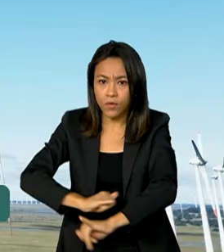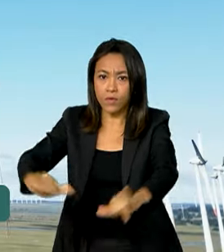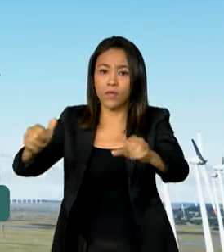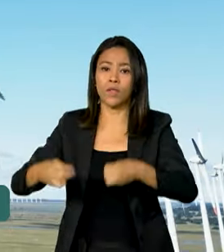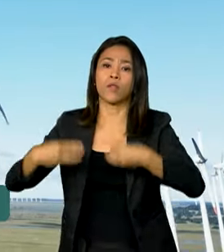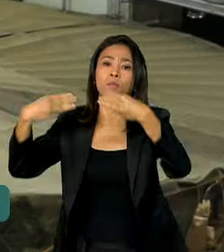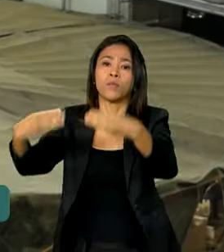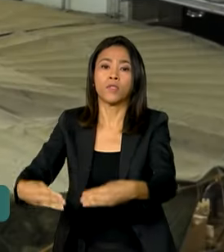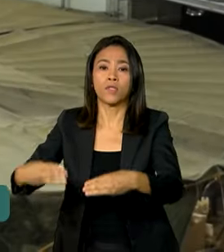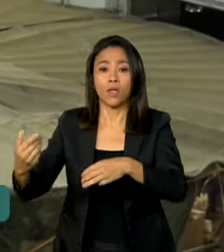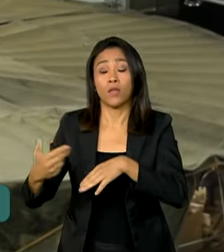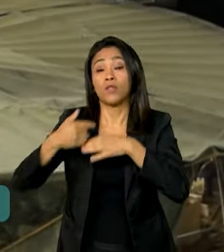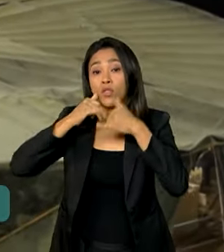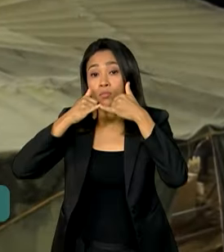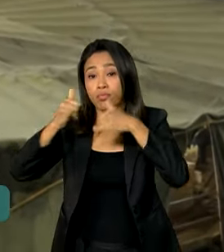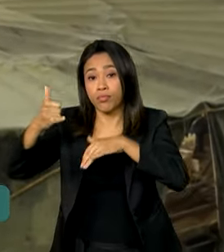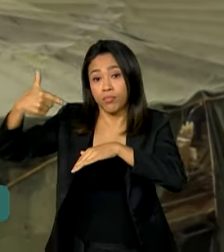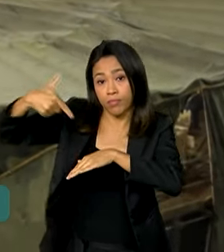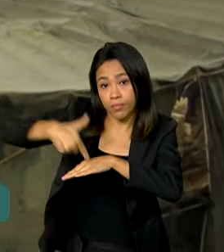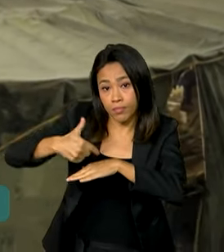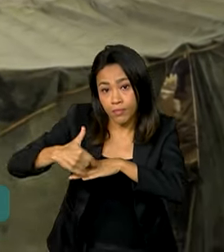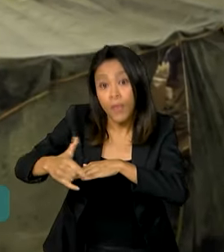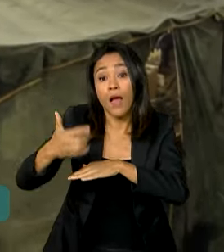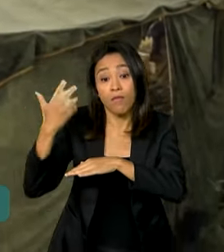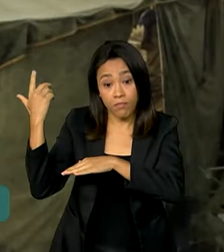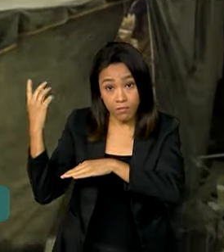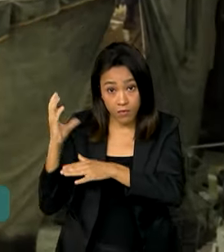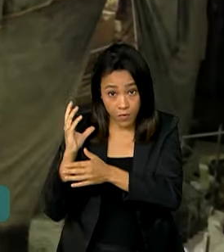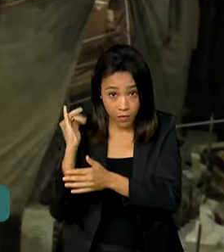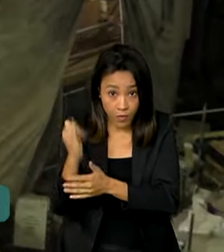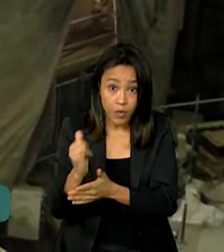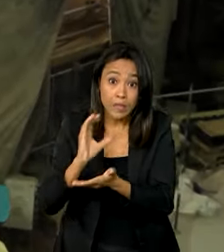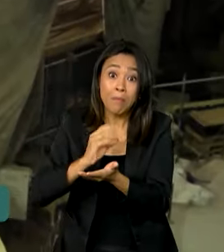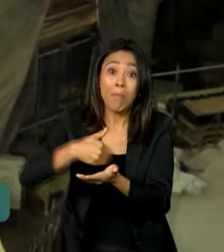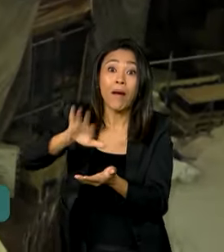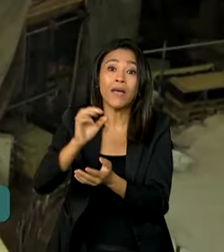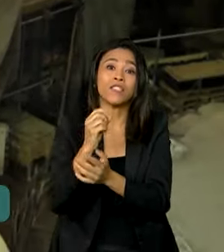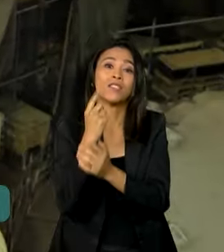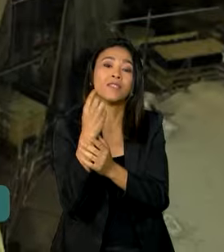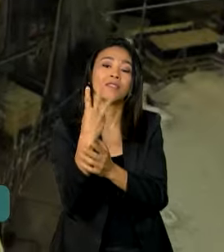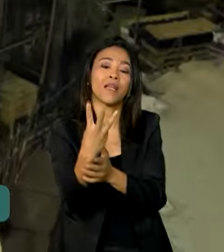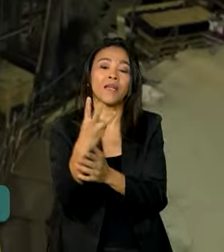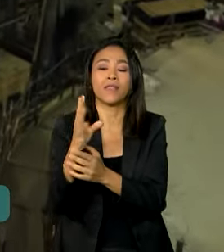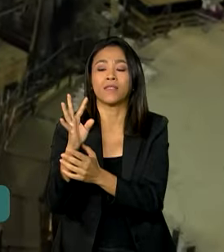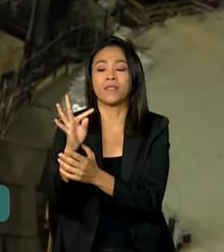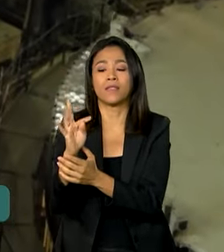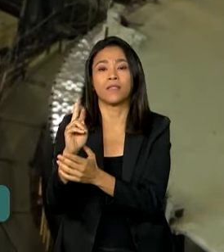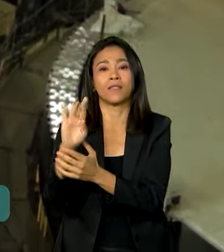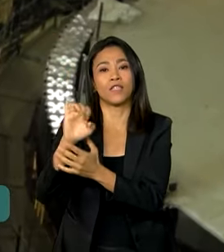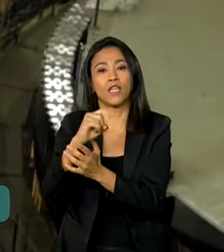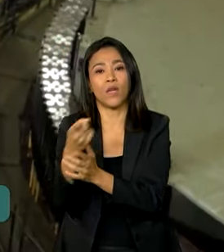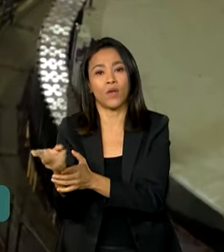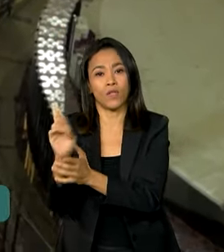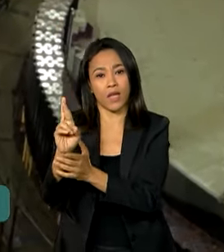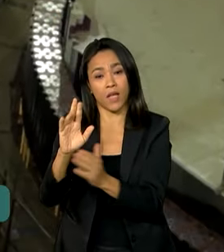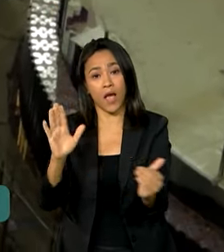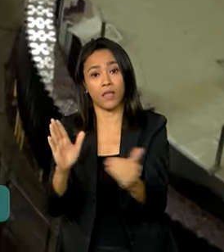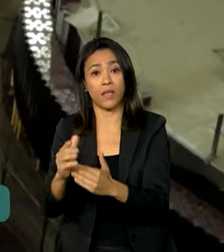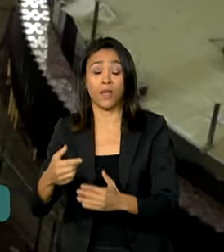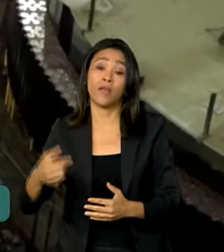Energia, o setor pode receber investimentos de mais de 3 trilhões de reais até 2034.